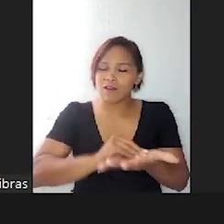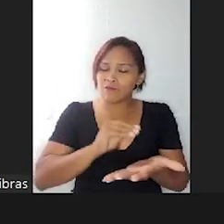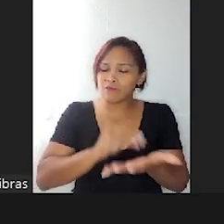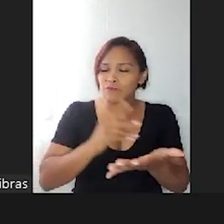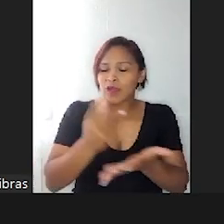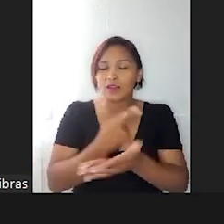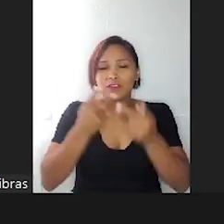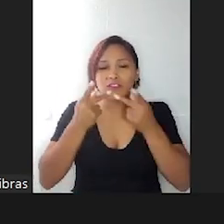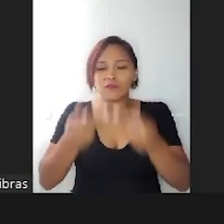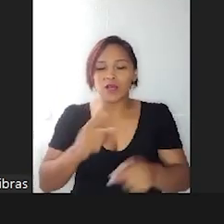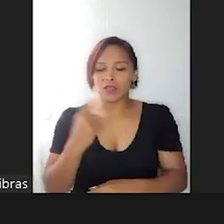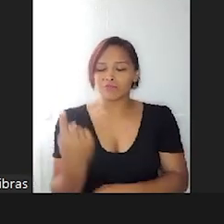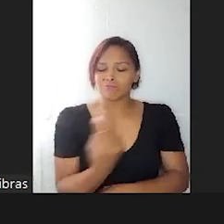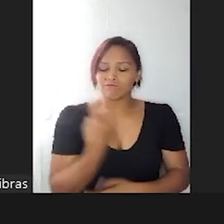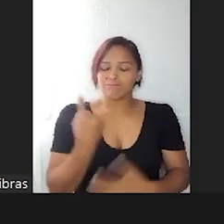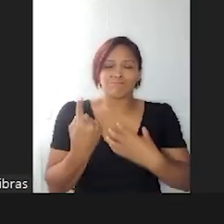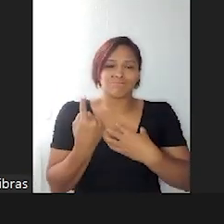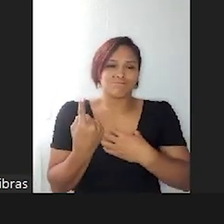coisa.